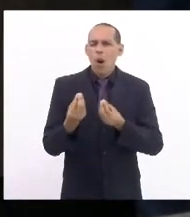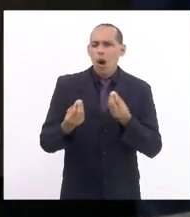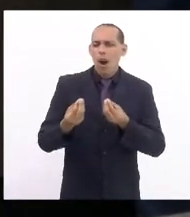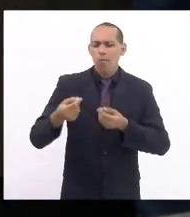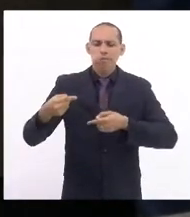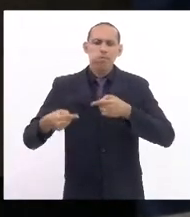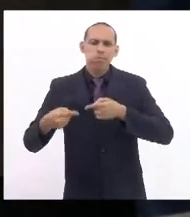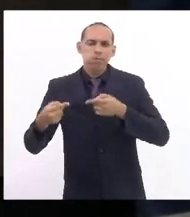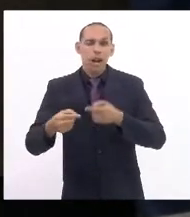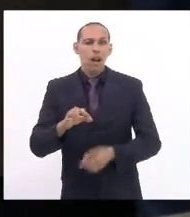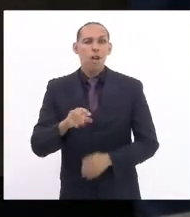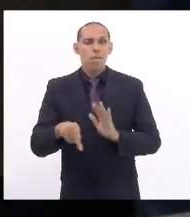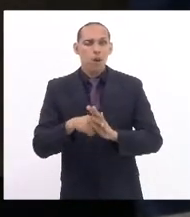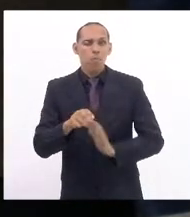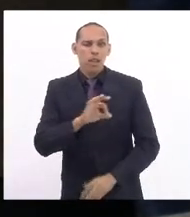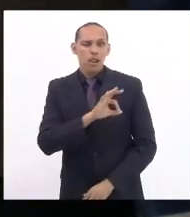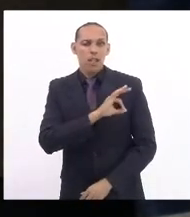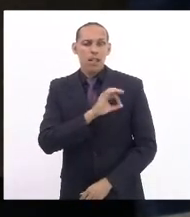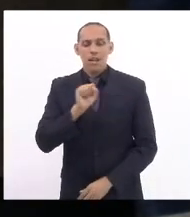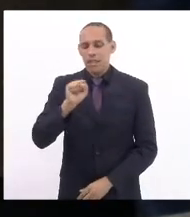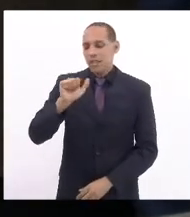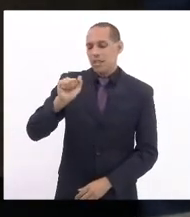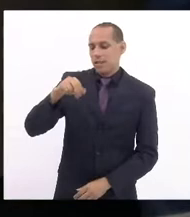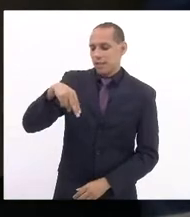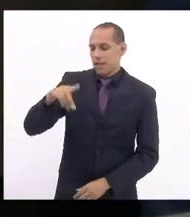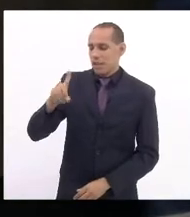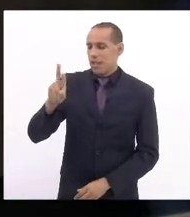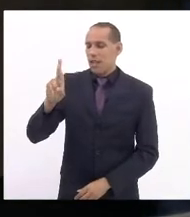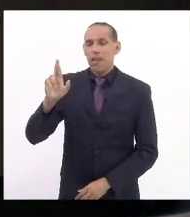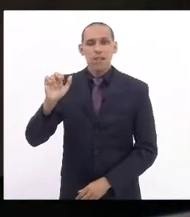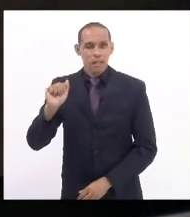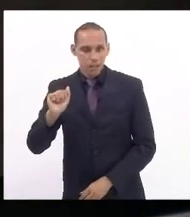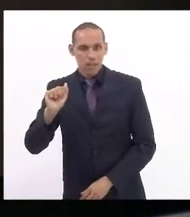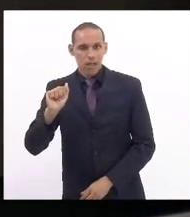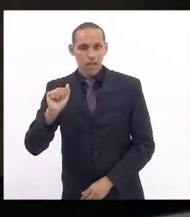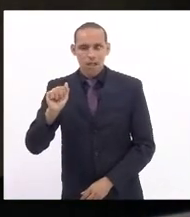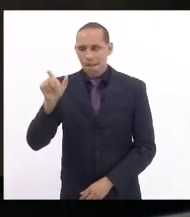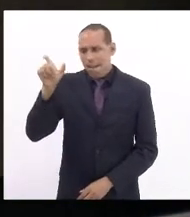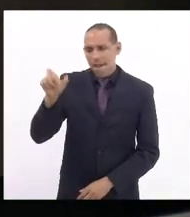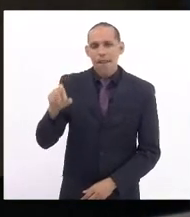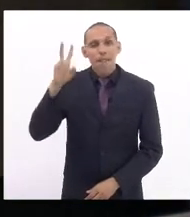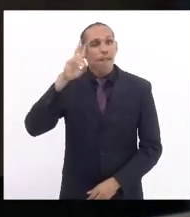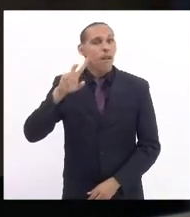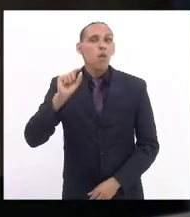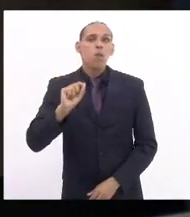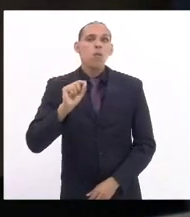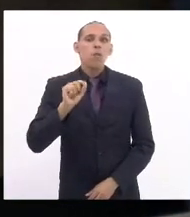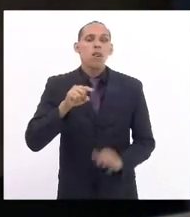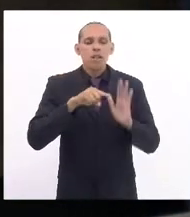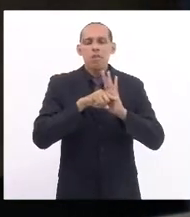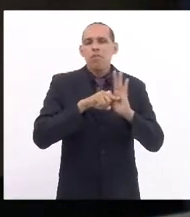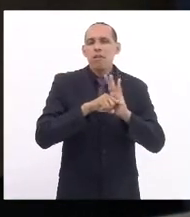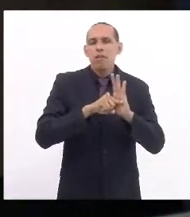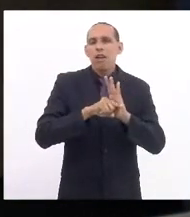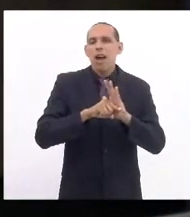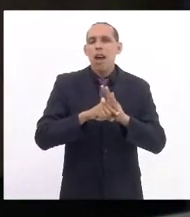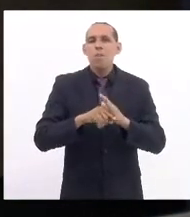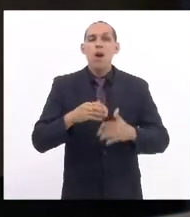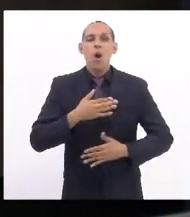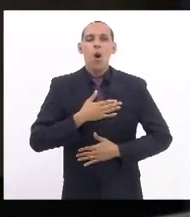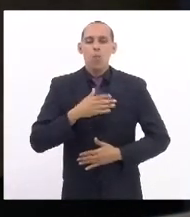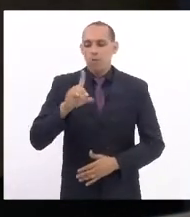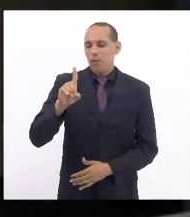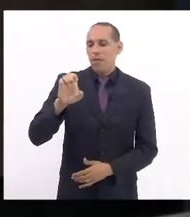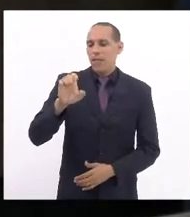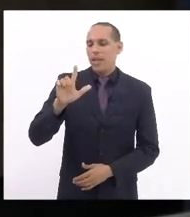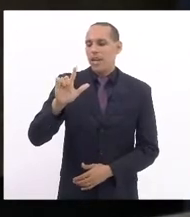uma delegada de polícia, a doutora Sandra Ornelas, que nos lembrou da importância do exame de corpo de delito, sobretudo nos